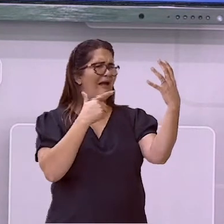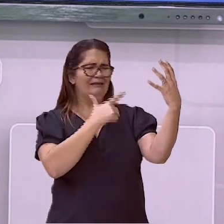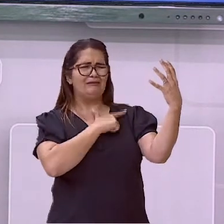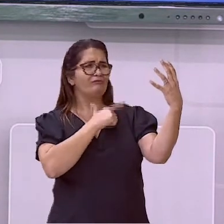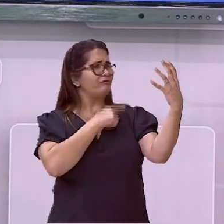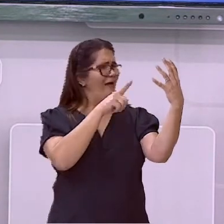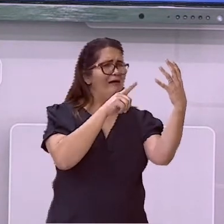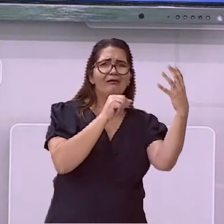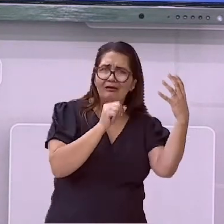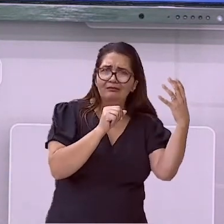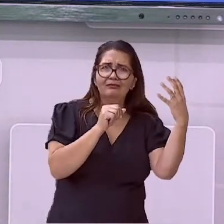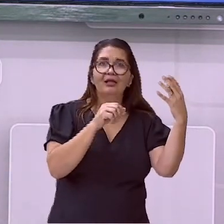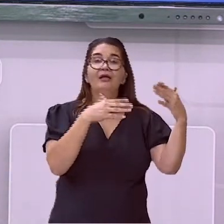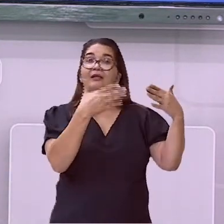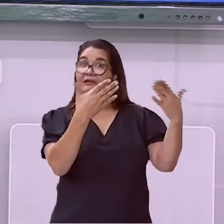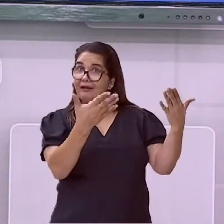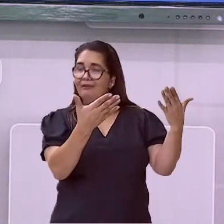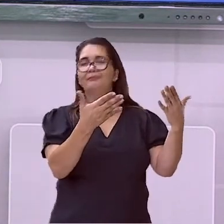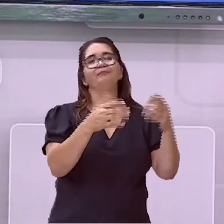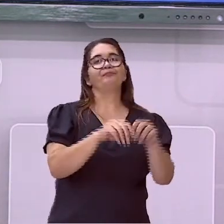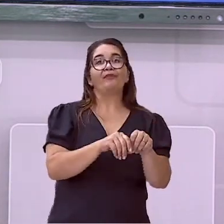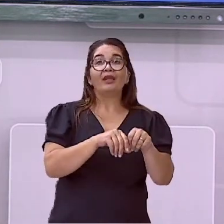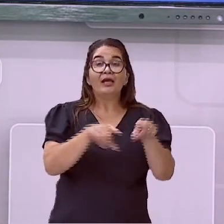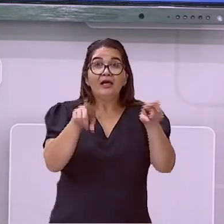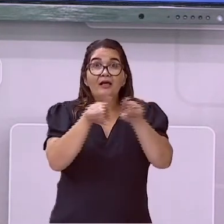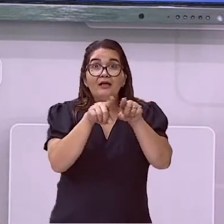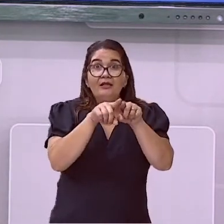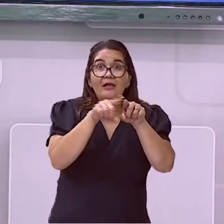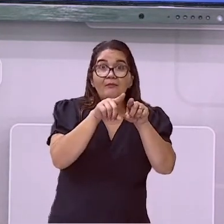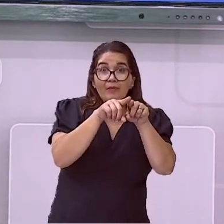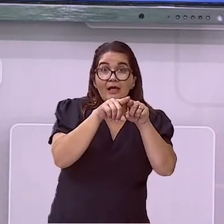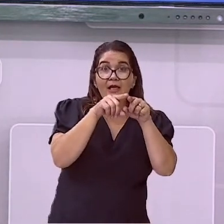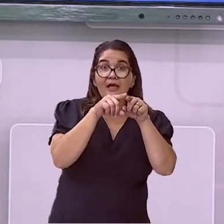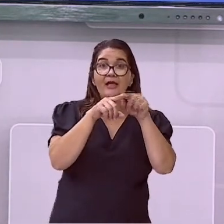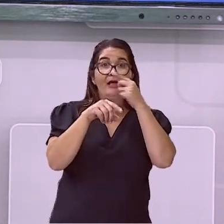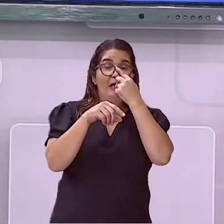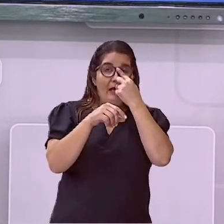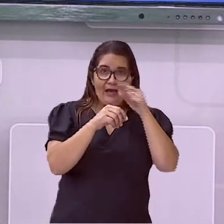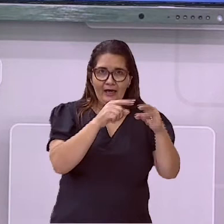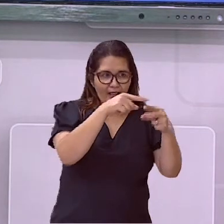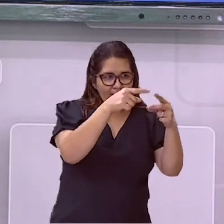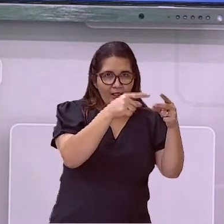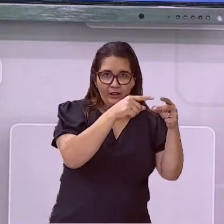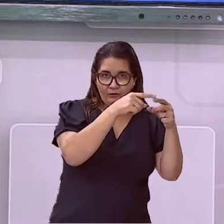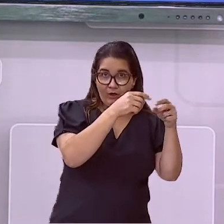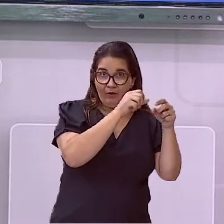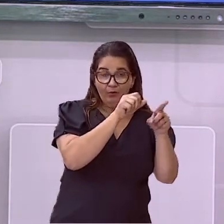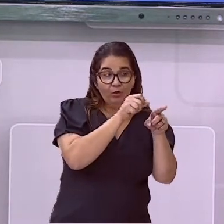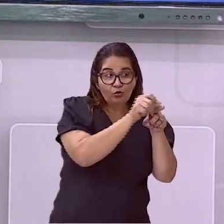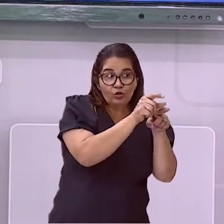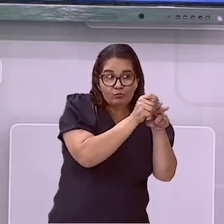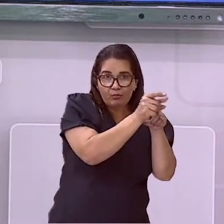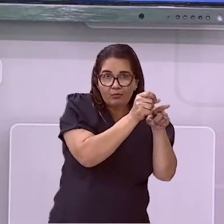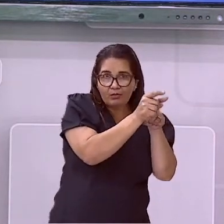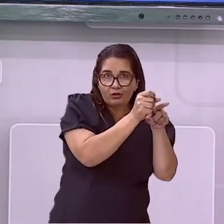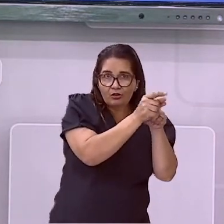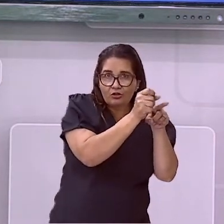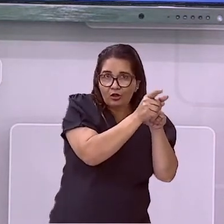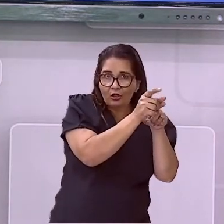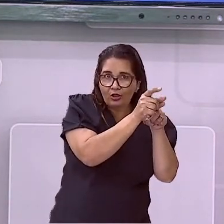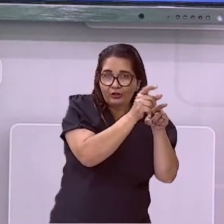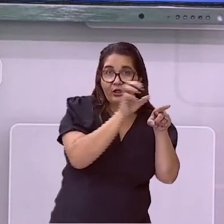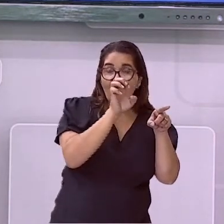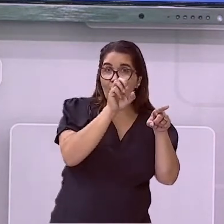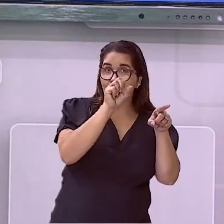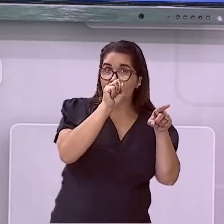né? Produção do espermatozoide. É aí que acontece essa produção do espermatozoide. No